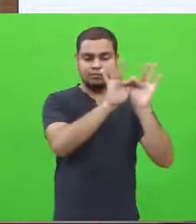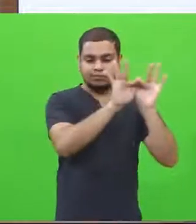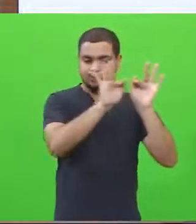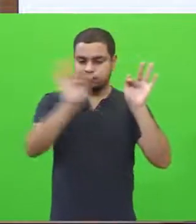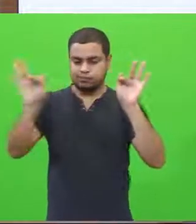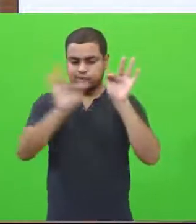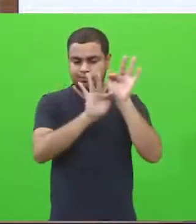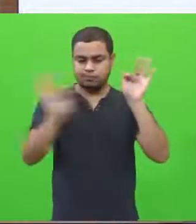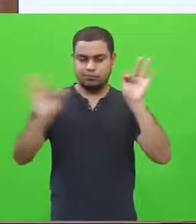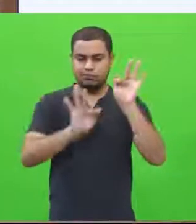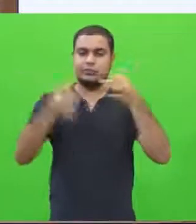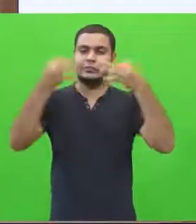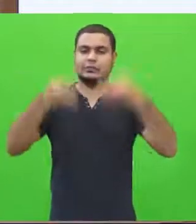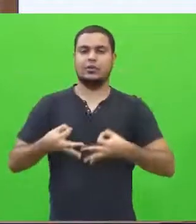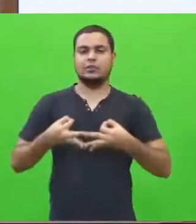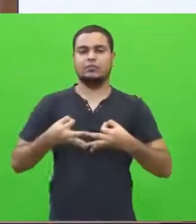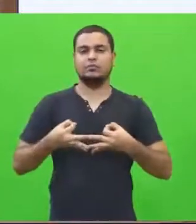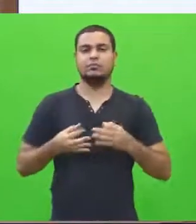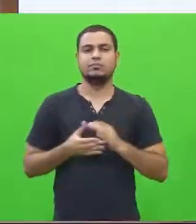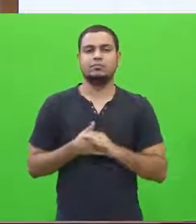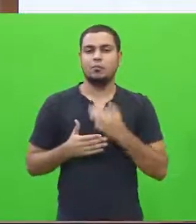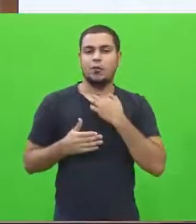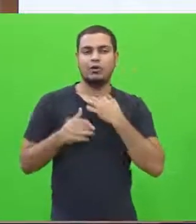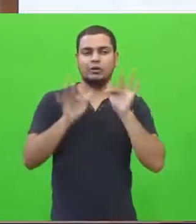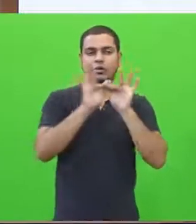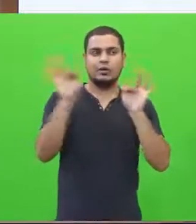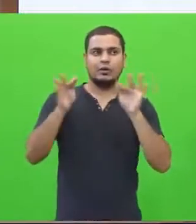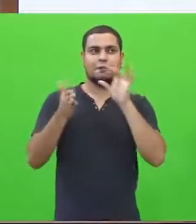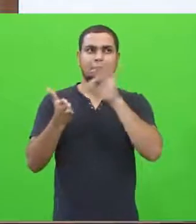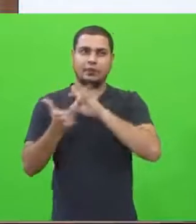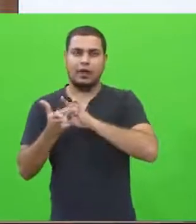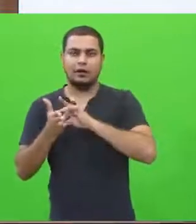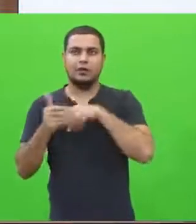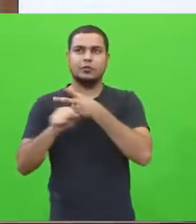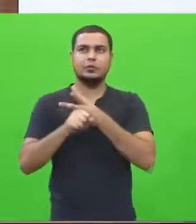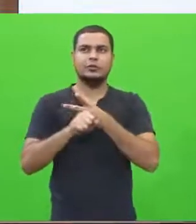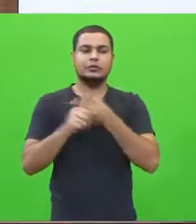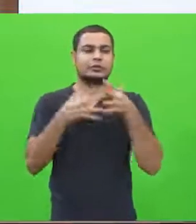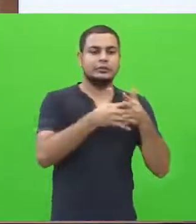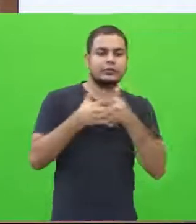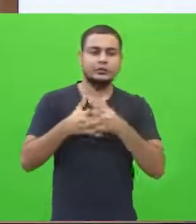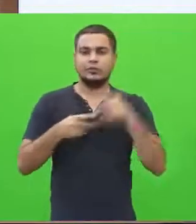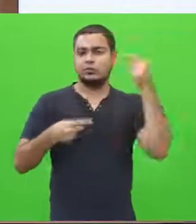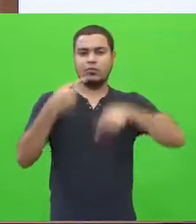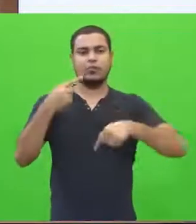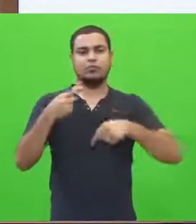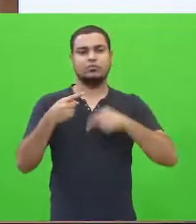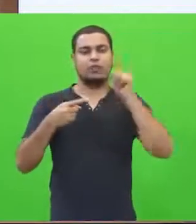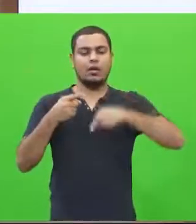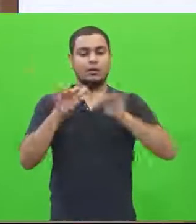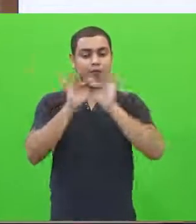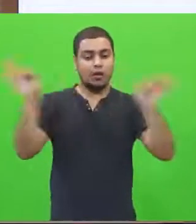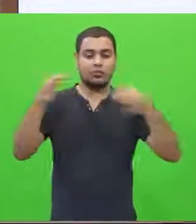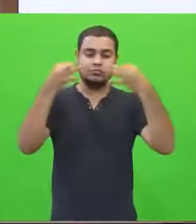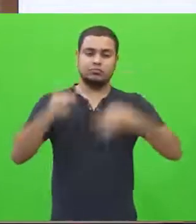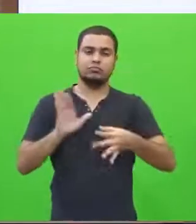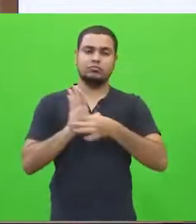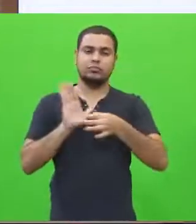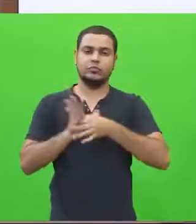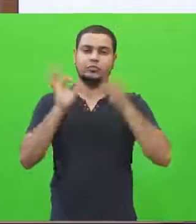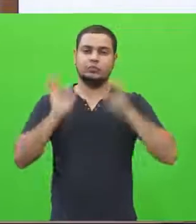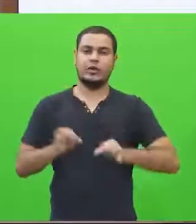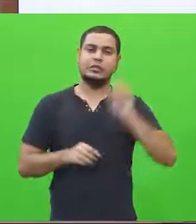o que você está afirmando, o que você está negando, o que você está se contrapondo em relação a um posicionamento